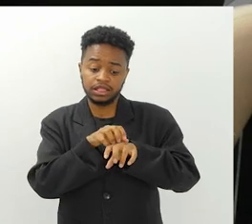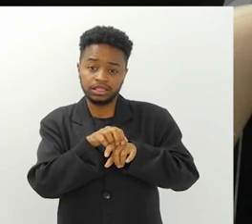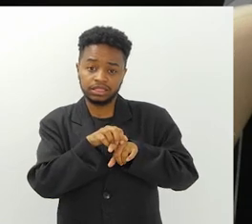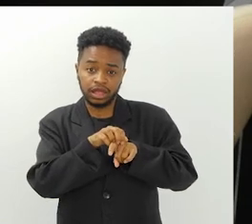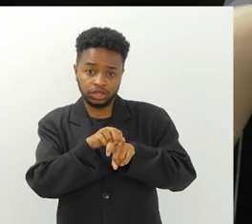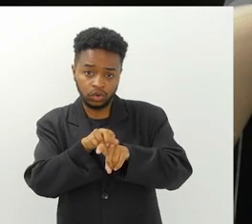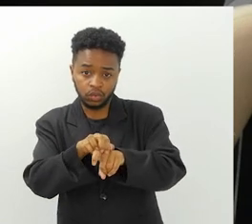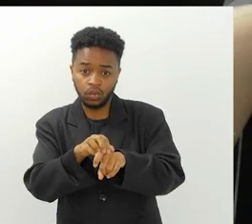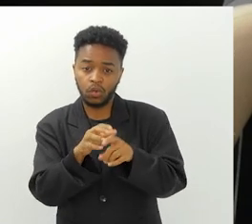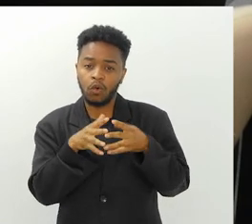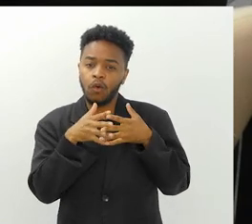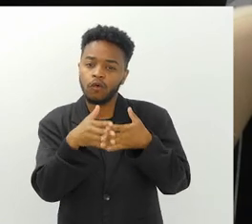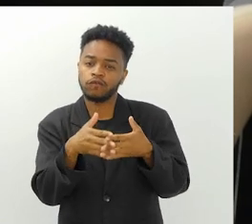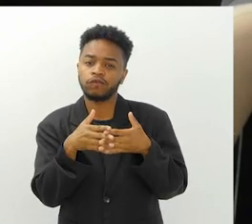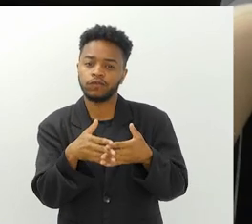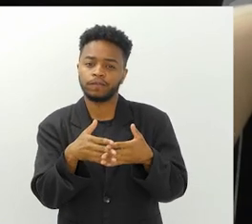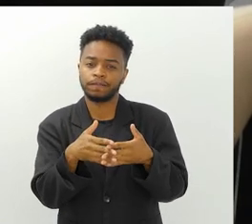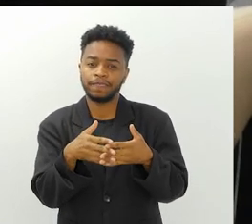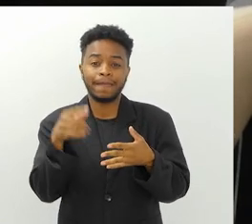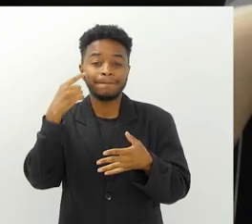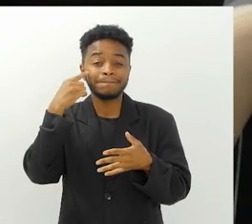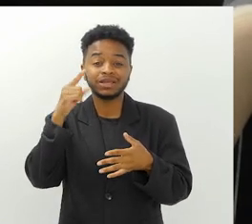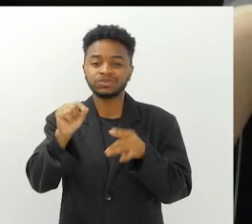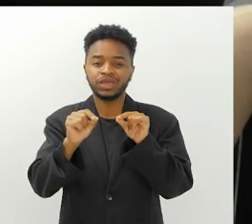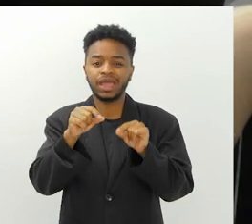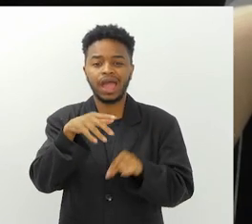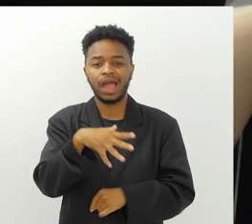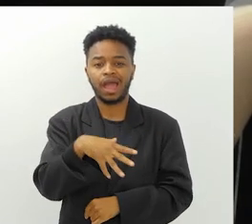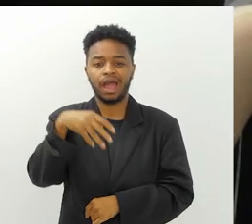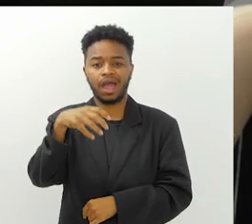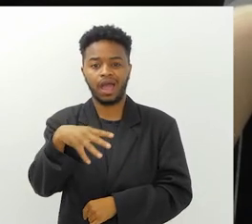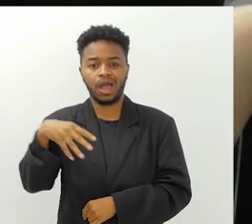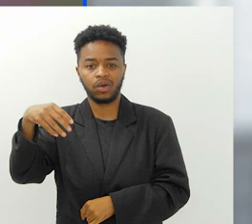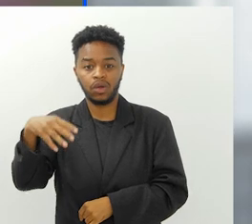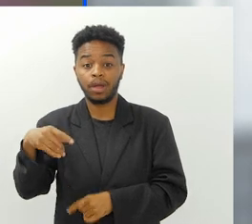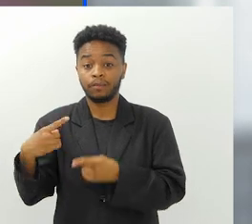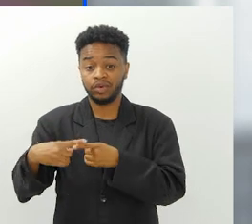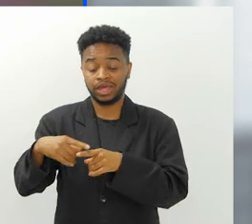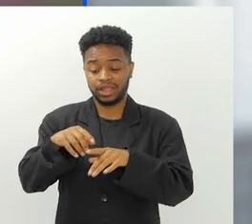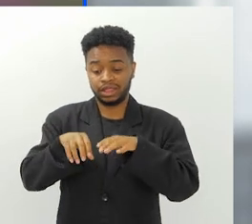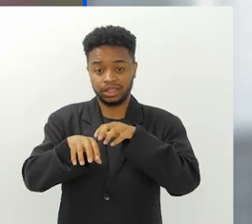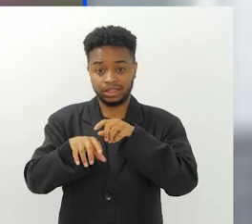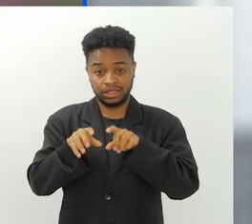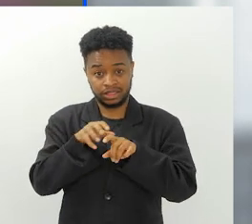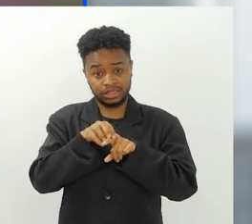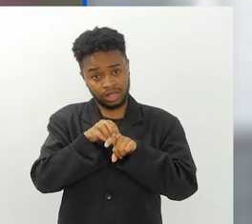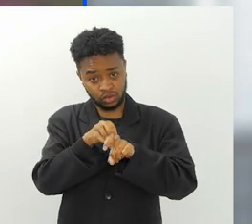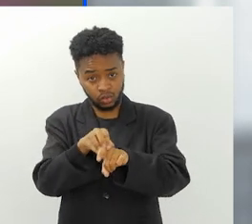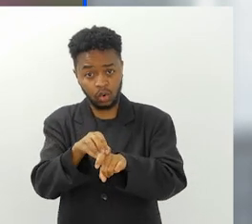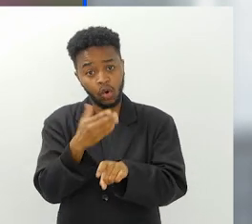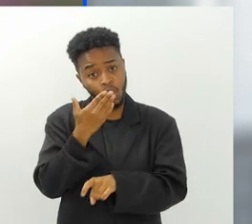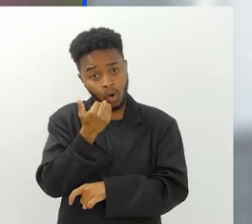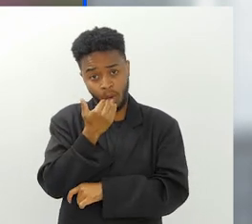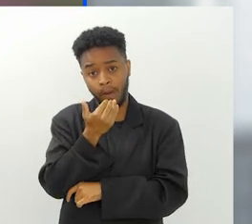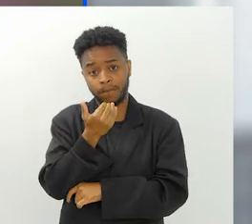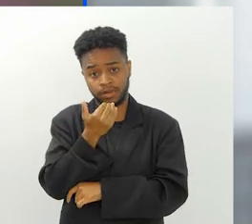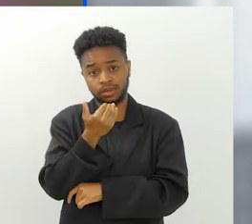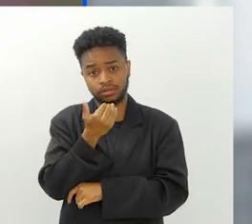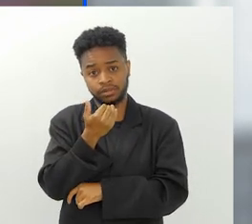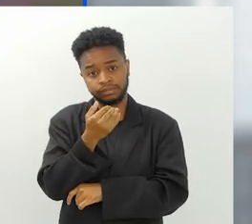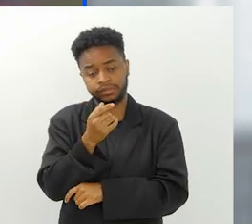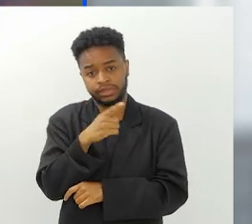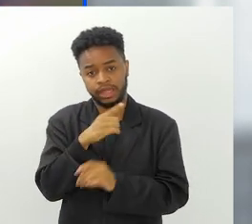exemplo, pelas tartarugas marinhas, como águas vivas, né? Elas se alimentam, né? Claro, de